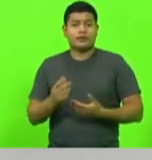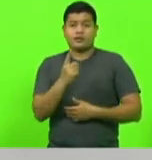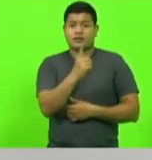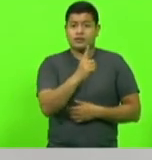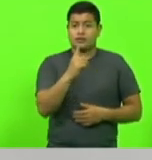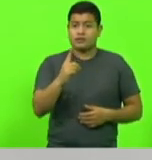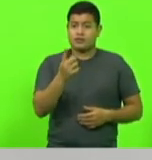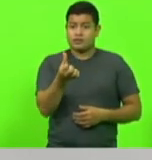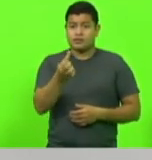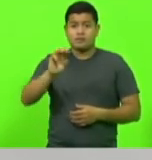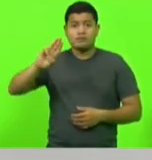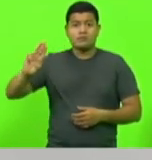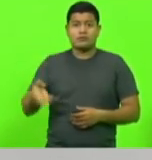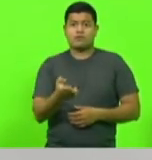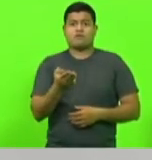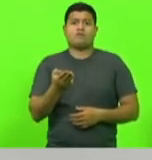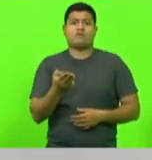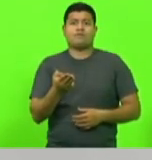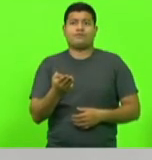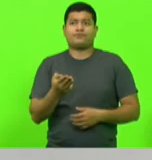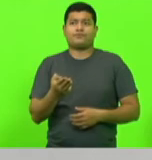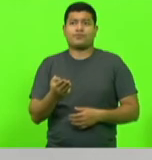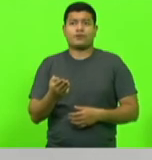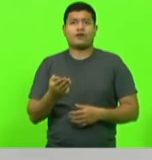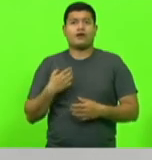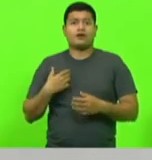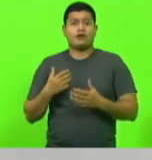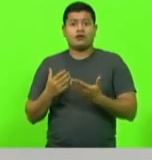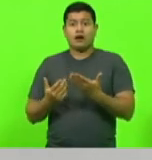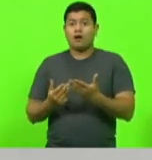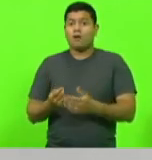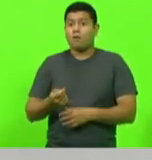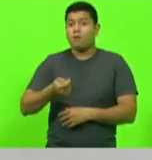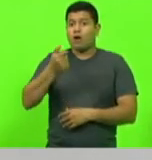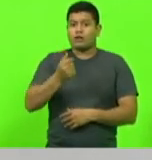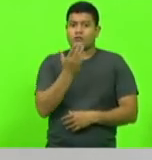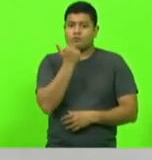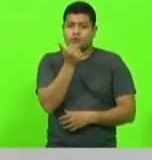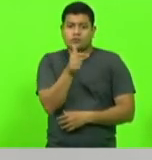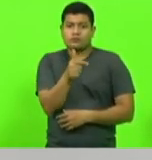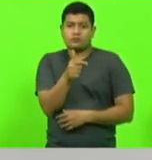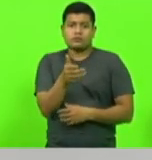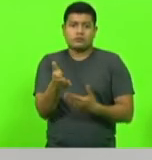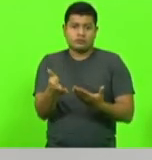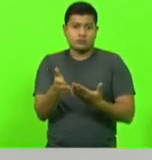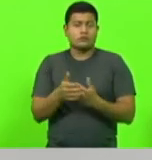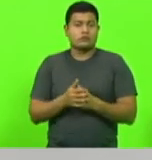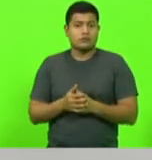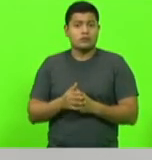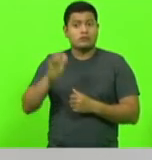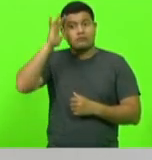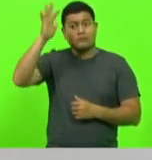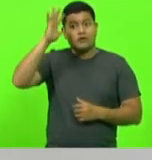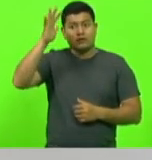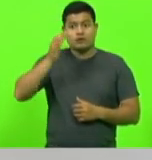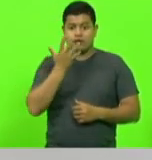milhões de brasileiros com insegurança alimentar, você imagina uma criança não ter